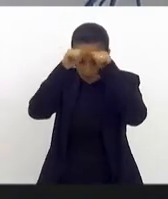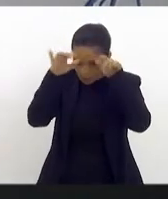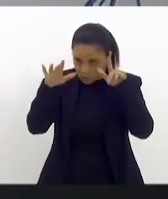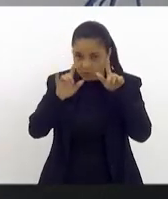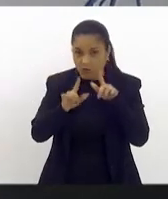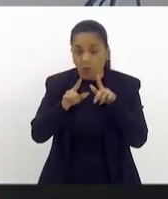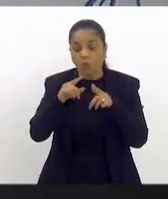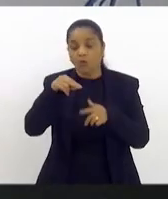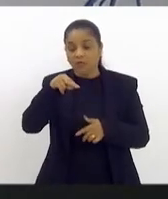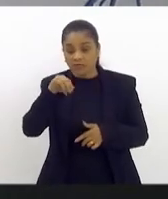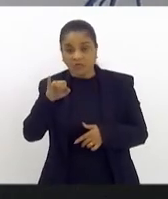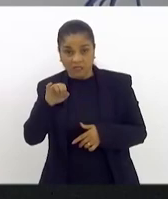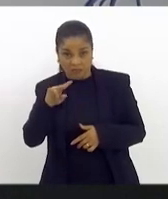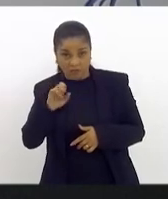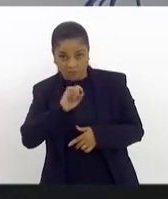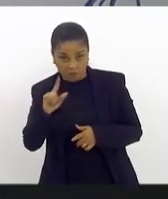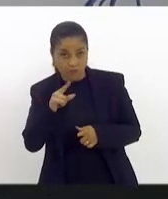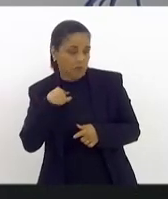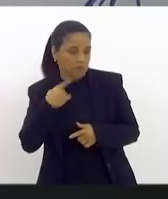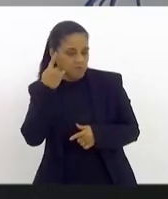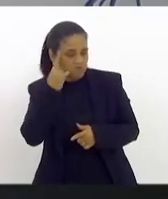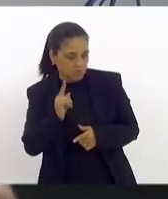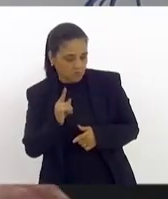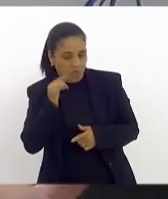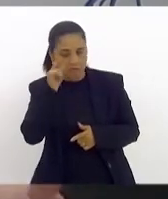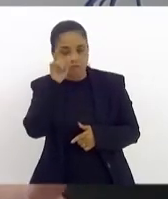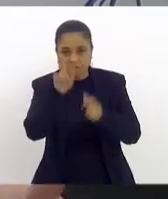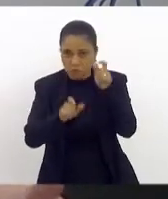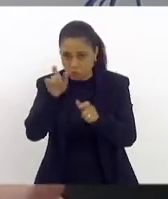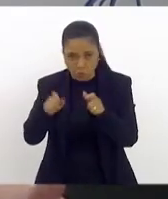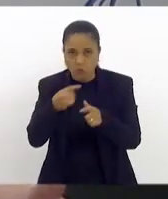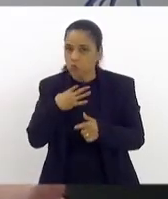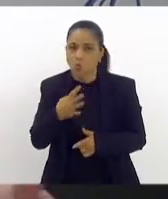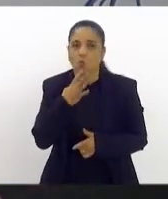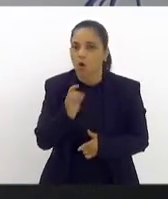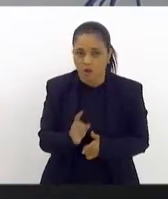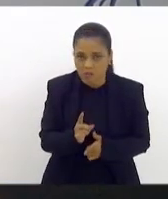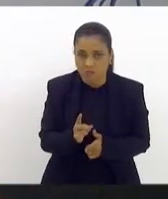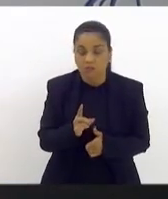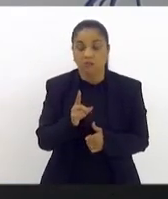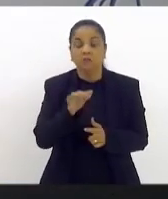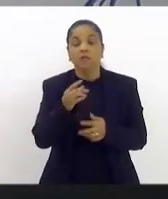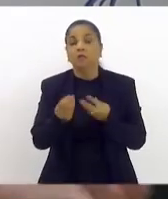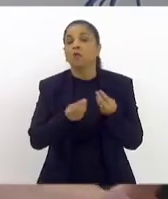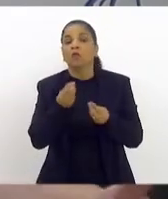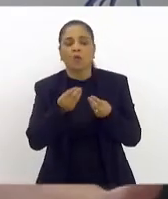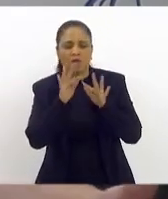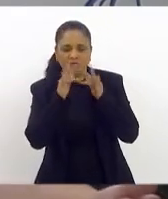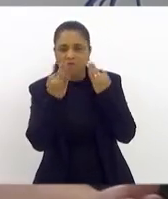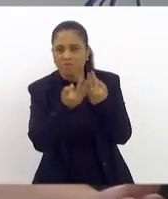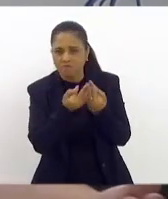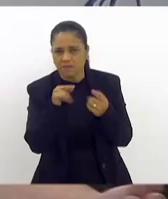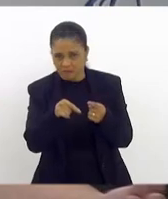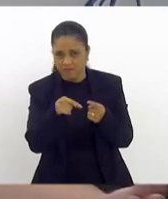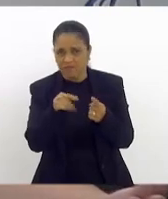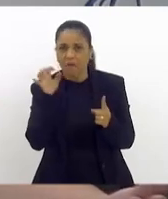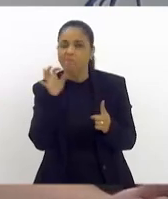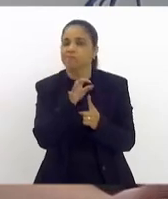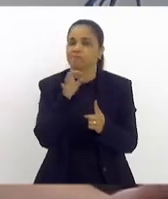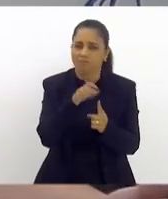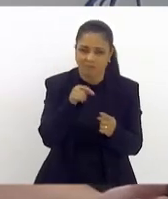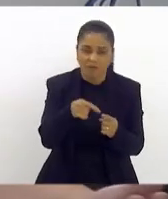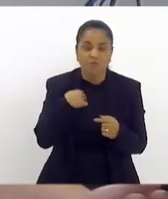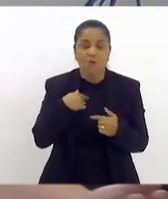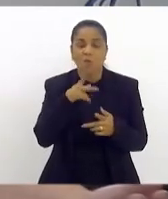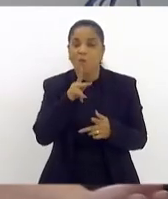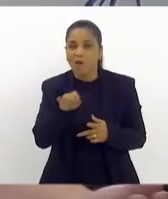os níveis e o quanto isso afeta as famílias. Porque aí nós temos um pai que vai trabalhar cansado, porque